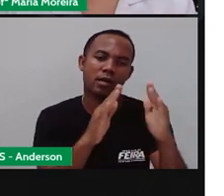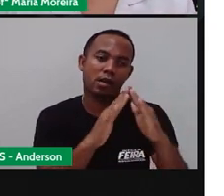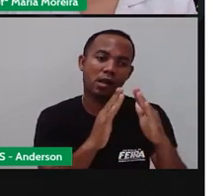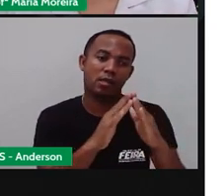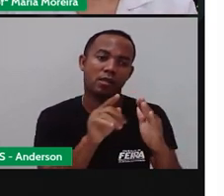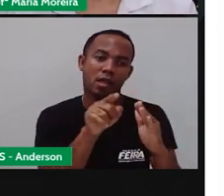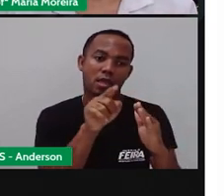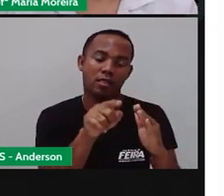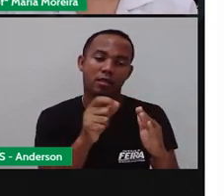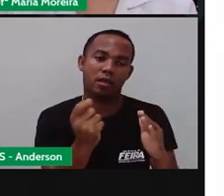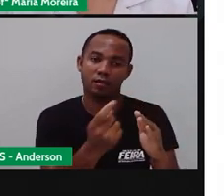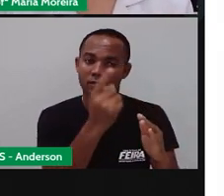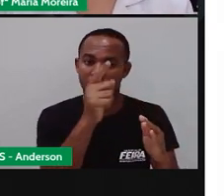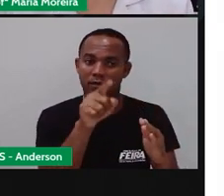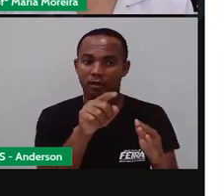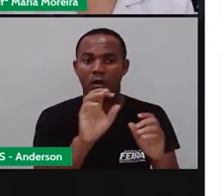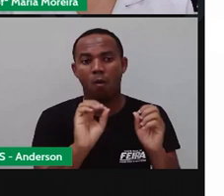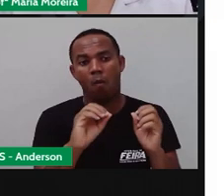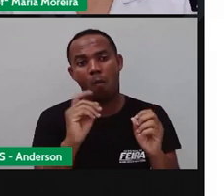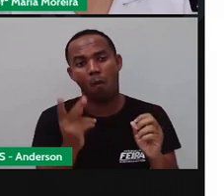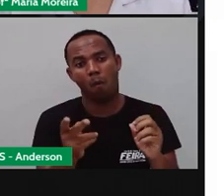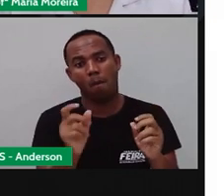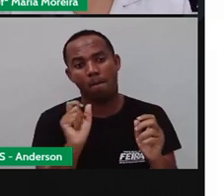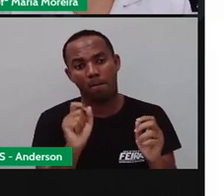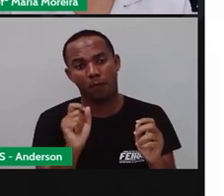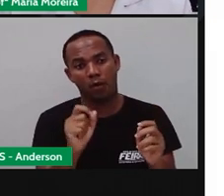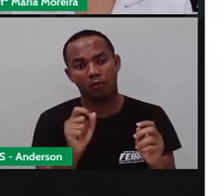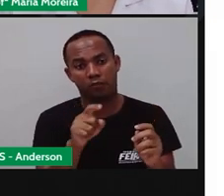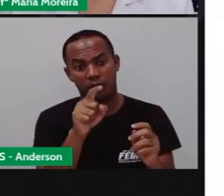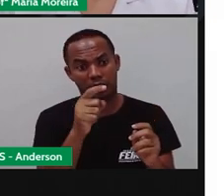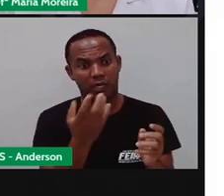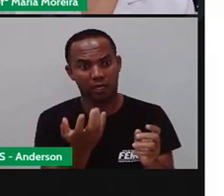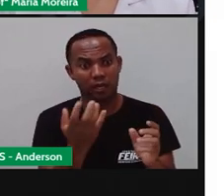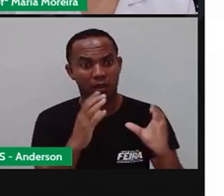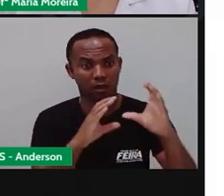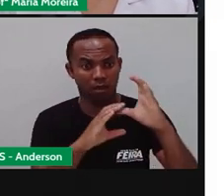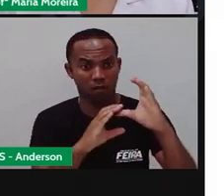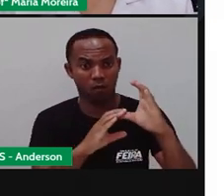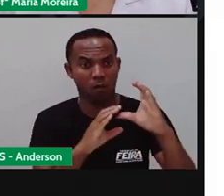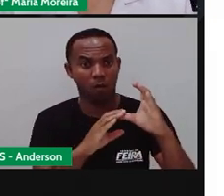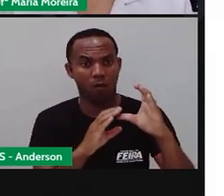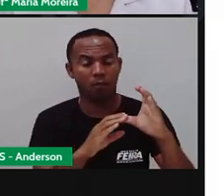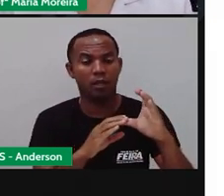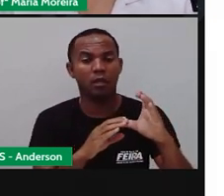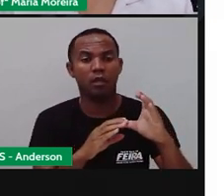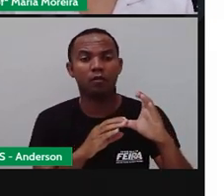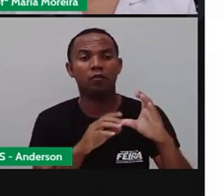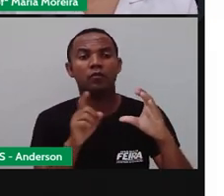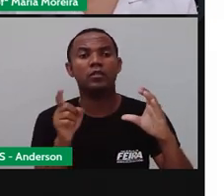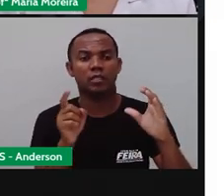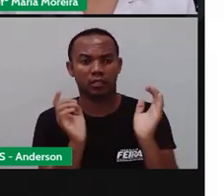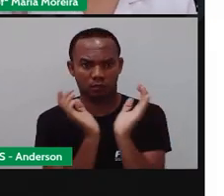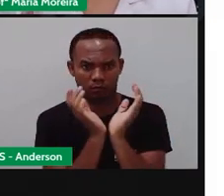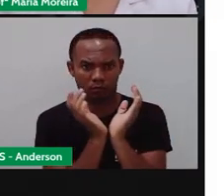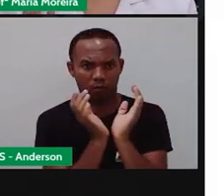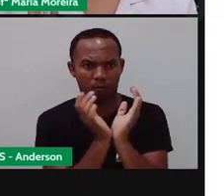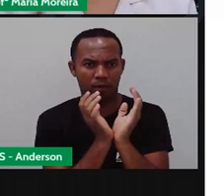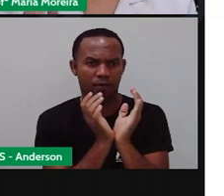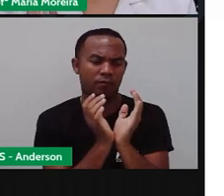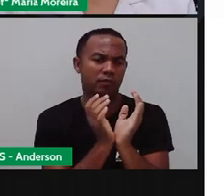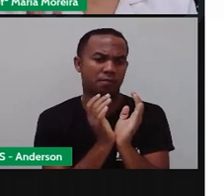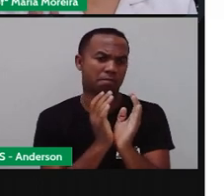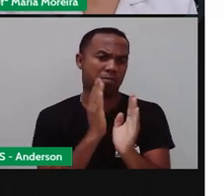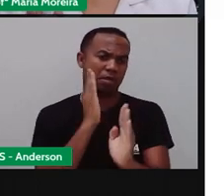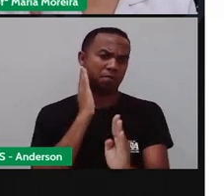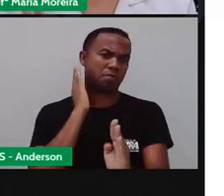Facinho, né? Ou eu posso dizer, olha, você quer ir para o shopping bolo levar? Pronto. Você tá vindo de onde? Do tomba? Você vai pegar junto,